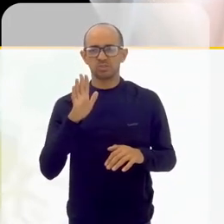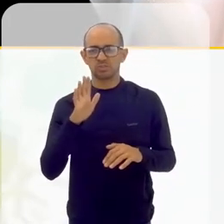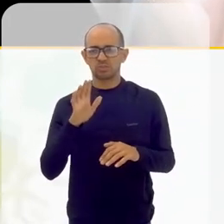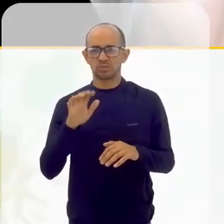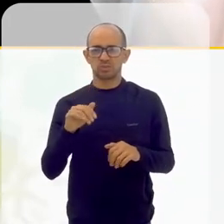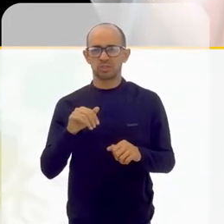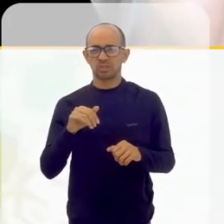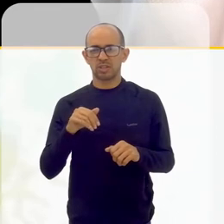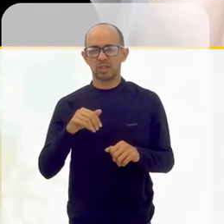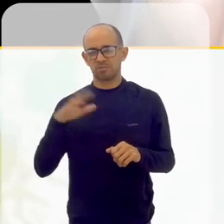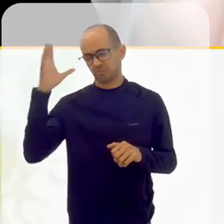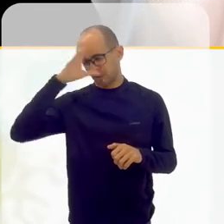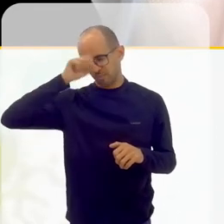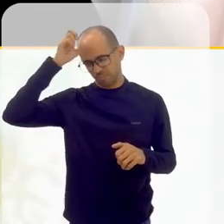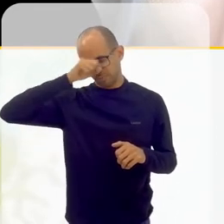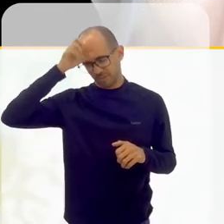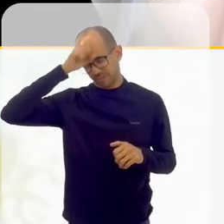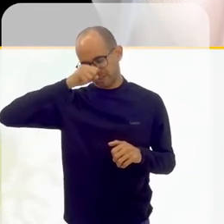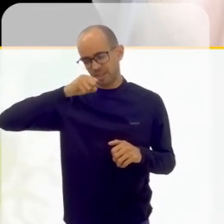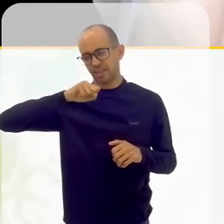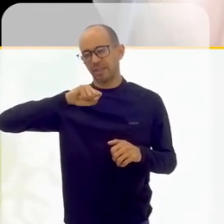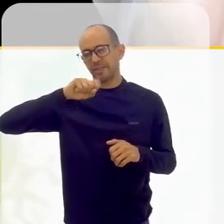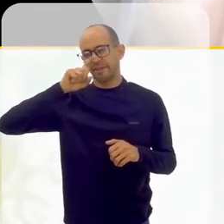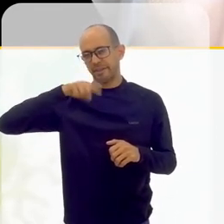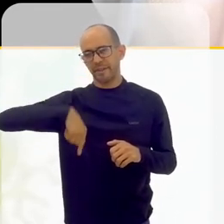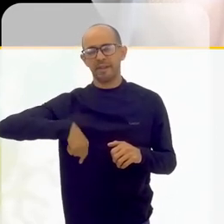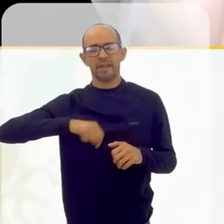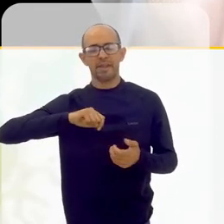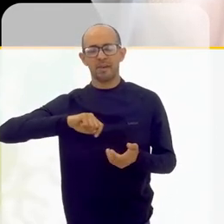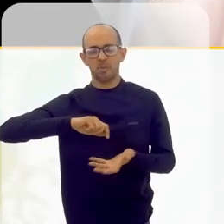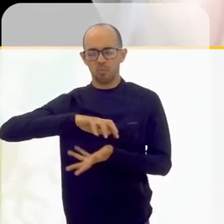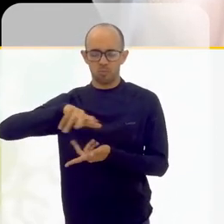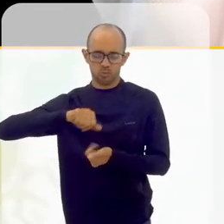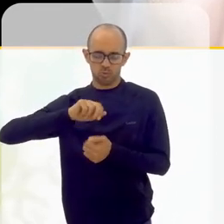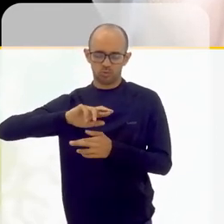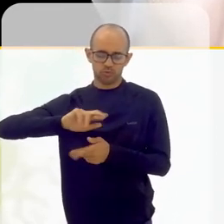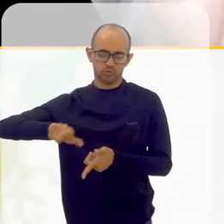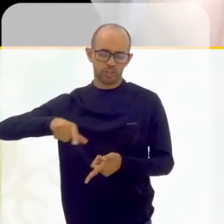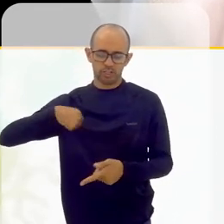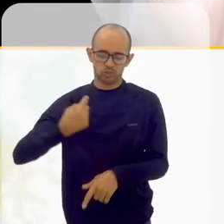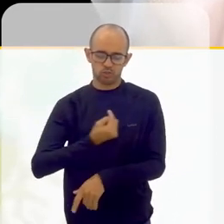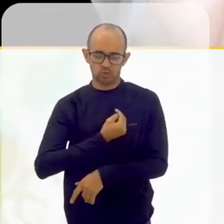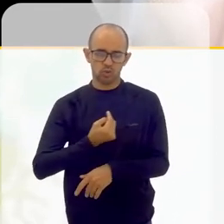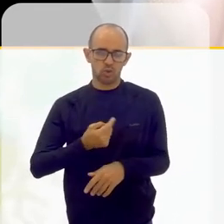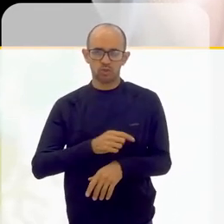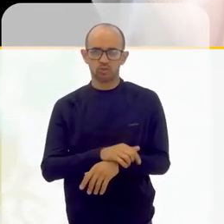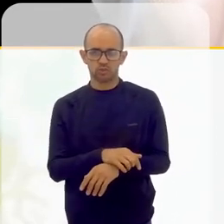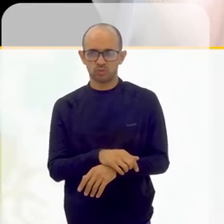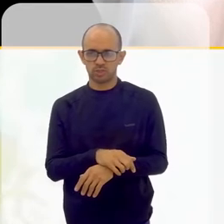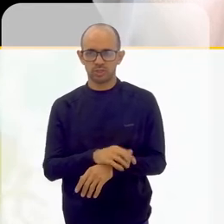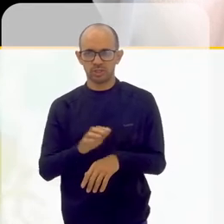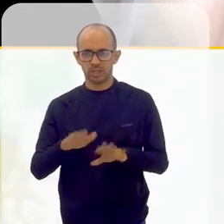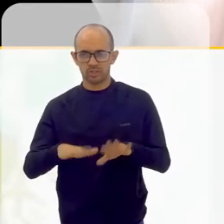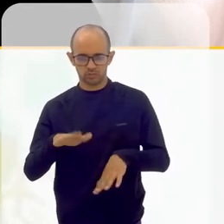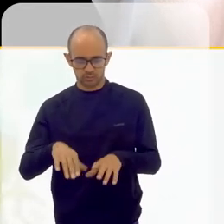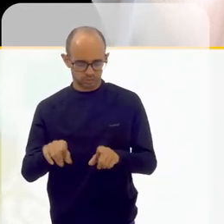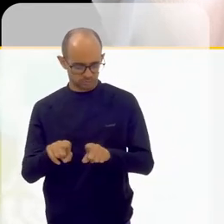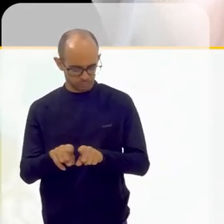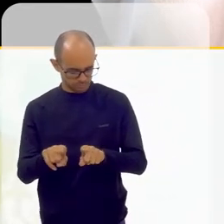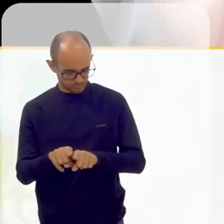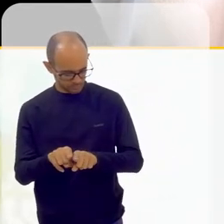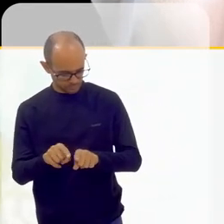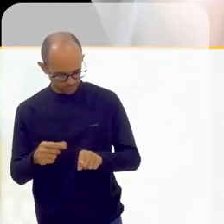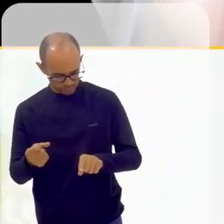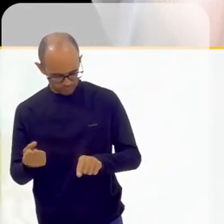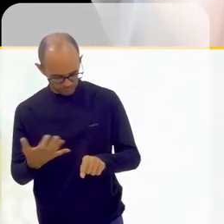é tanto aprendizado, são universos tão diferentes do nosso, e muitas vezes, como a